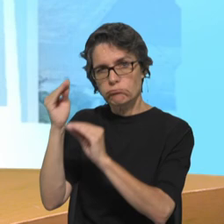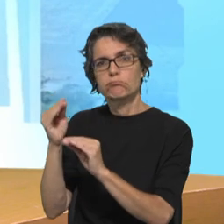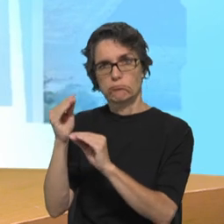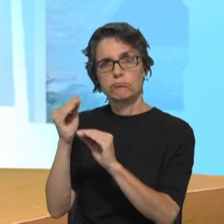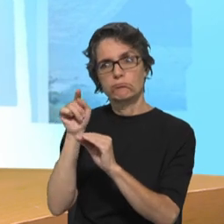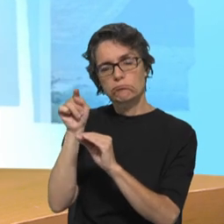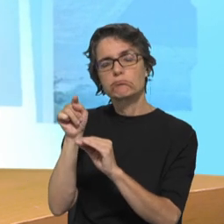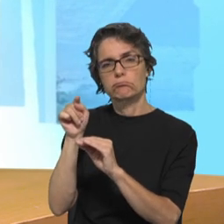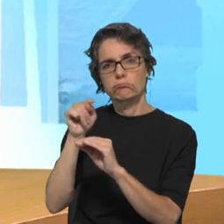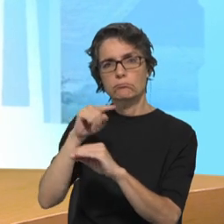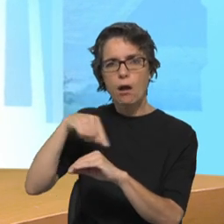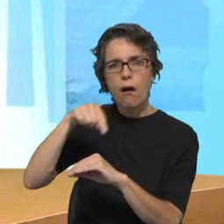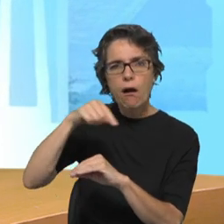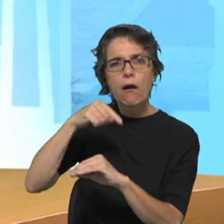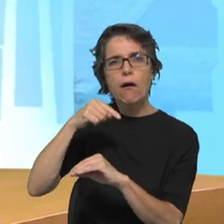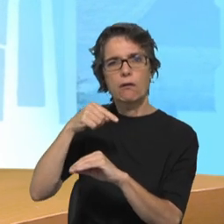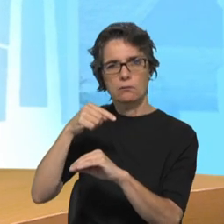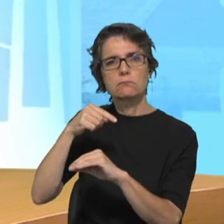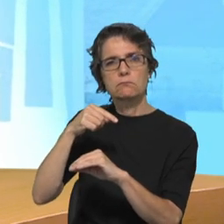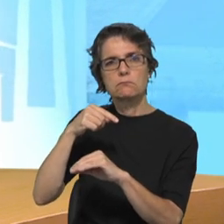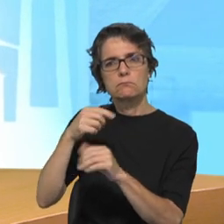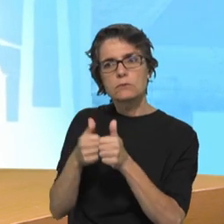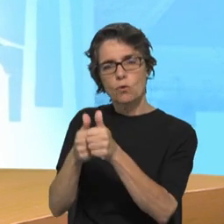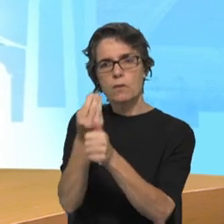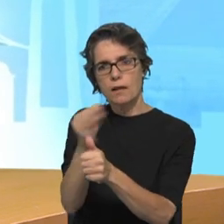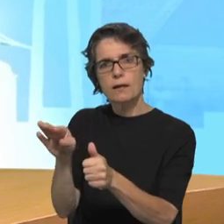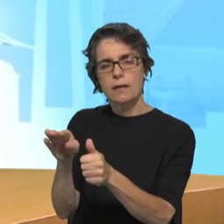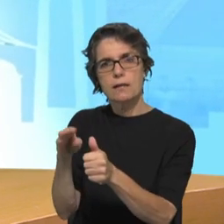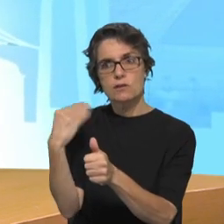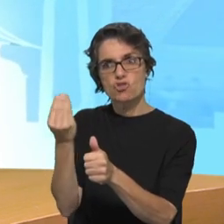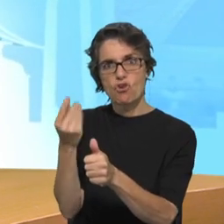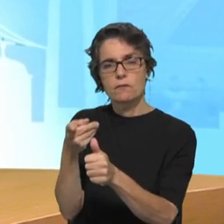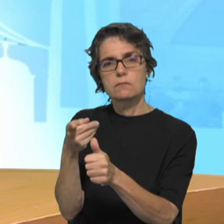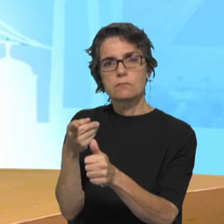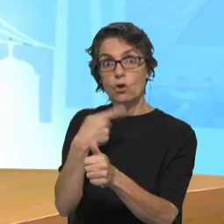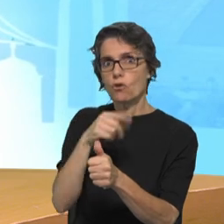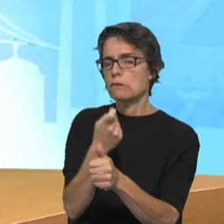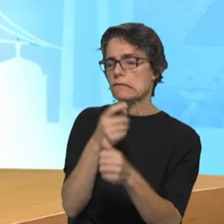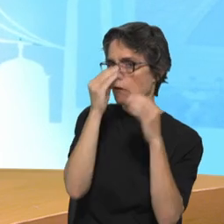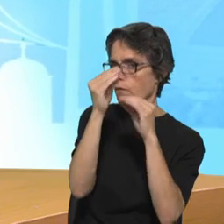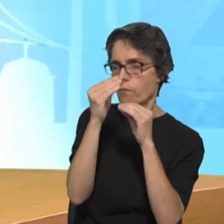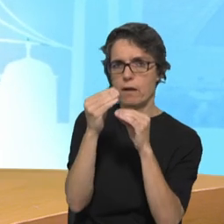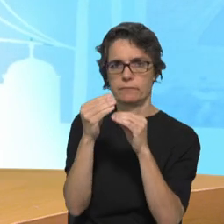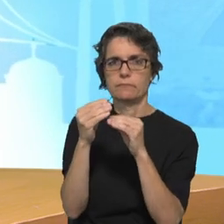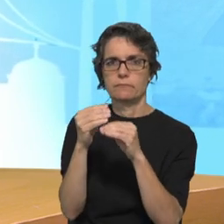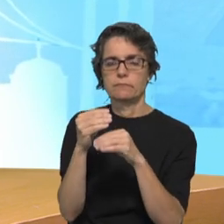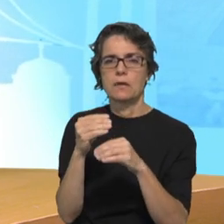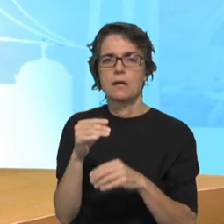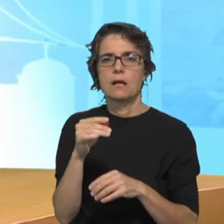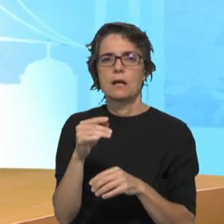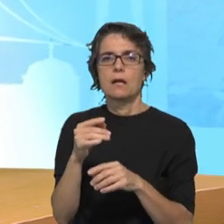dedicam ao acompanhamento das crianças e jovens. em segundo lugar por